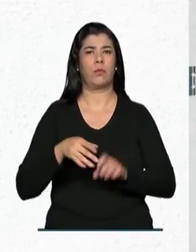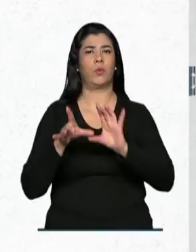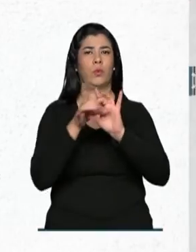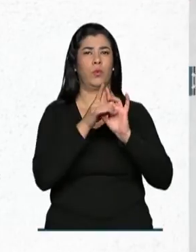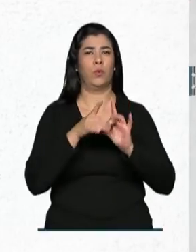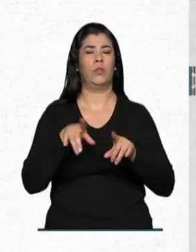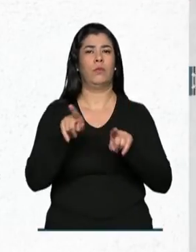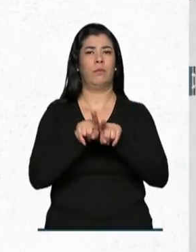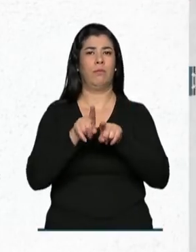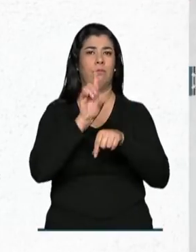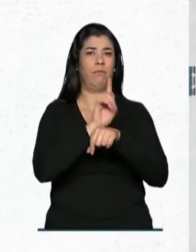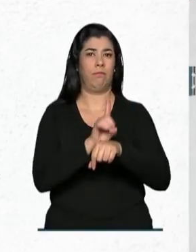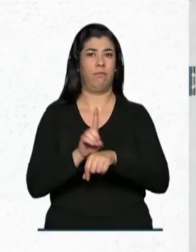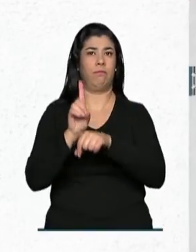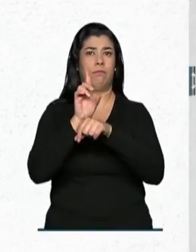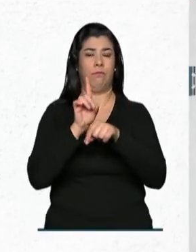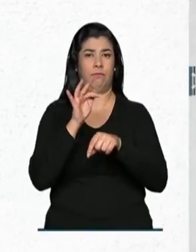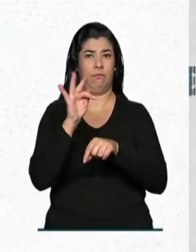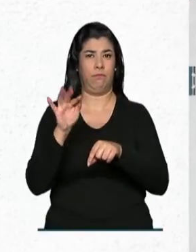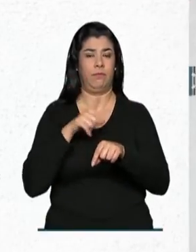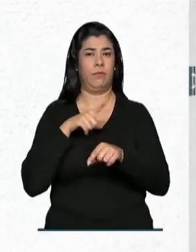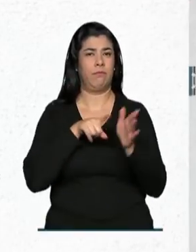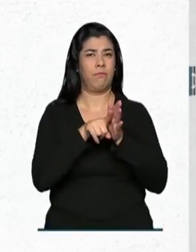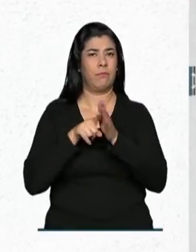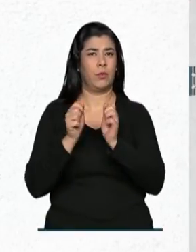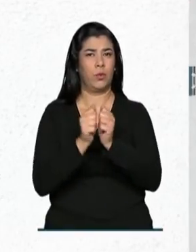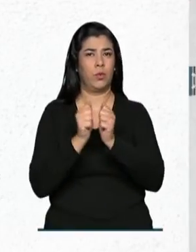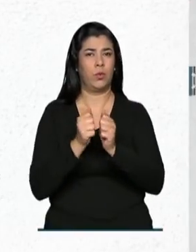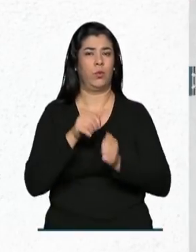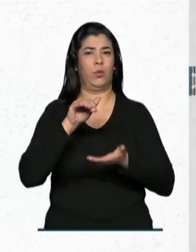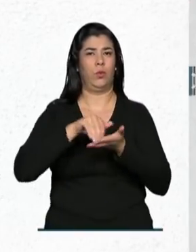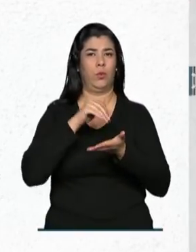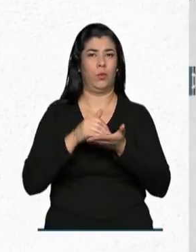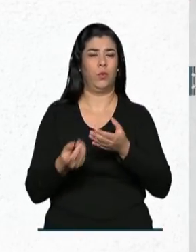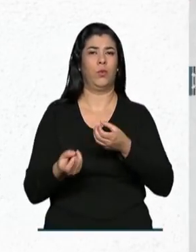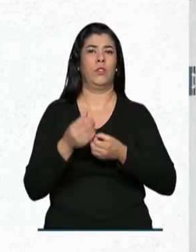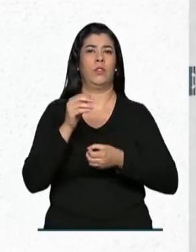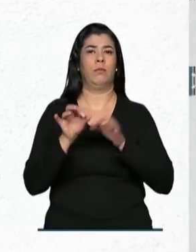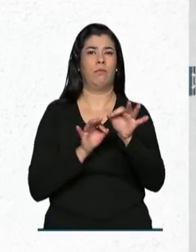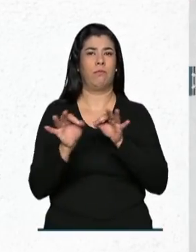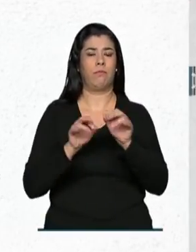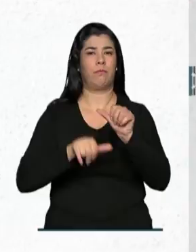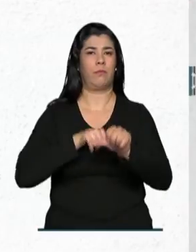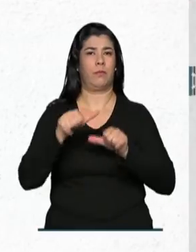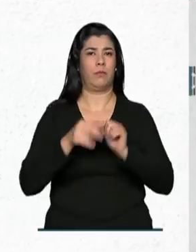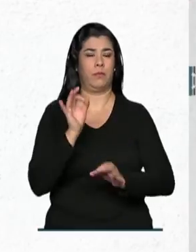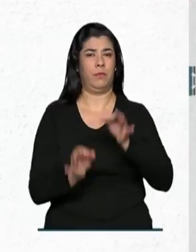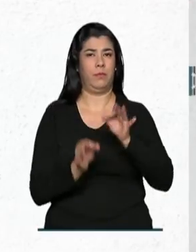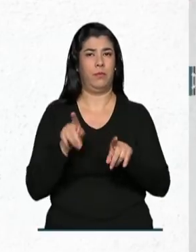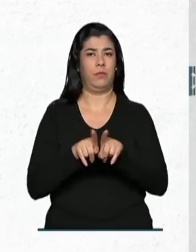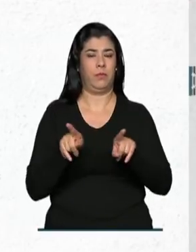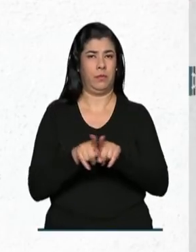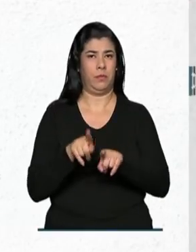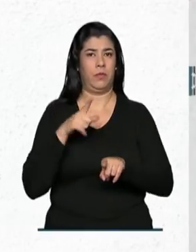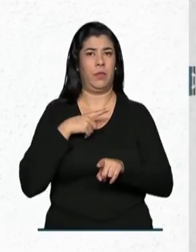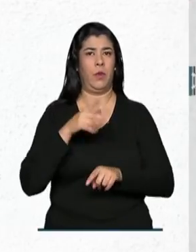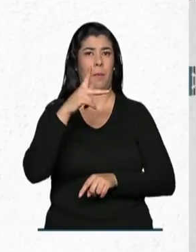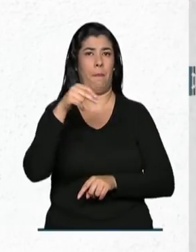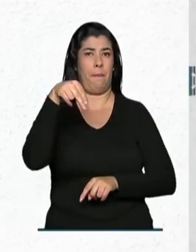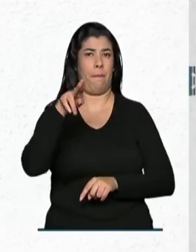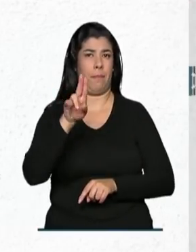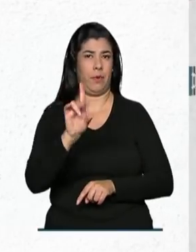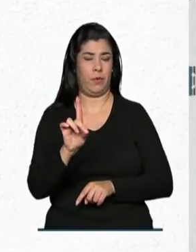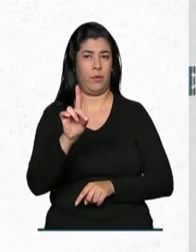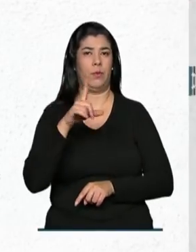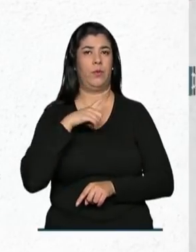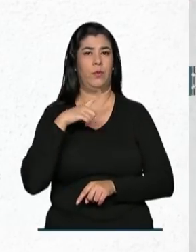dos Estados e do Distrito Federal. A pesquisa é uma parceria entre a Secretaria de Reforma do Judiciário do Ministério da Justiça e o Programa das